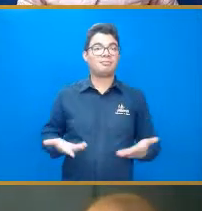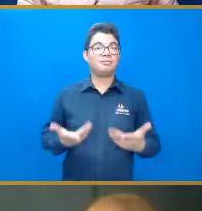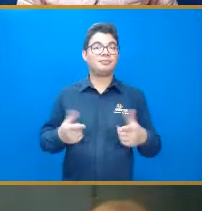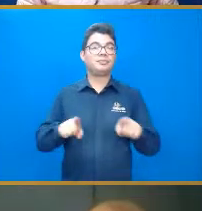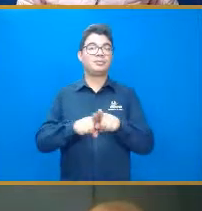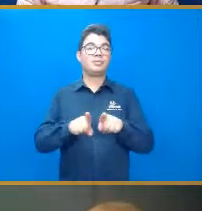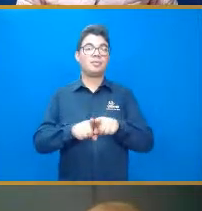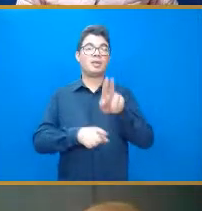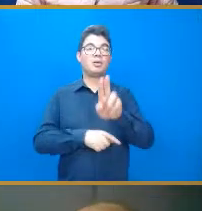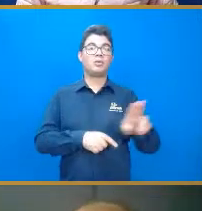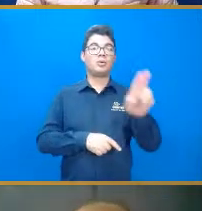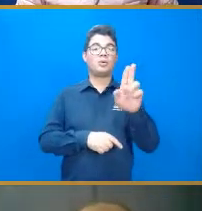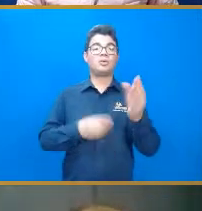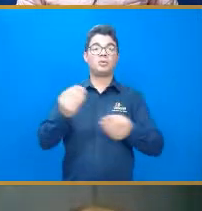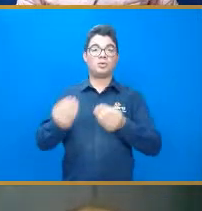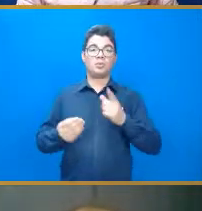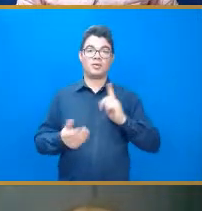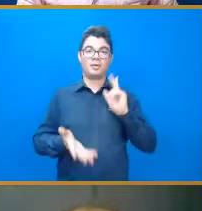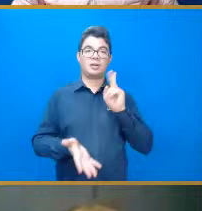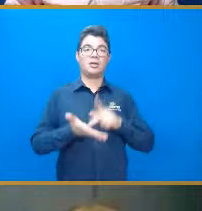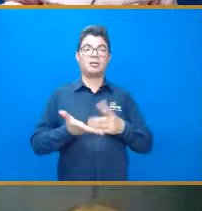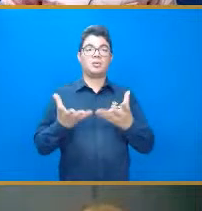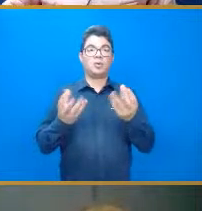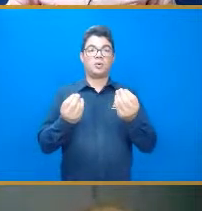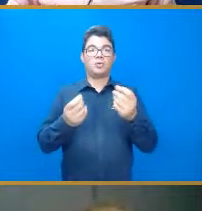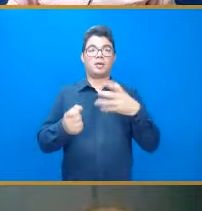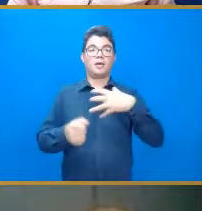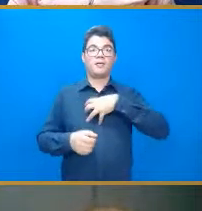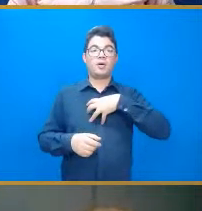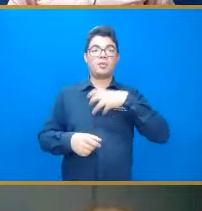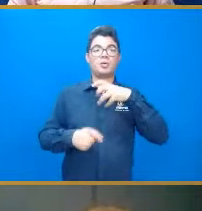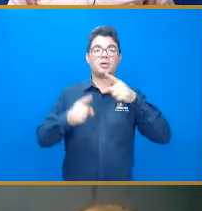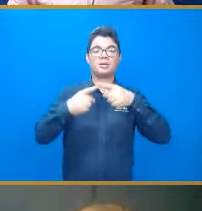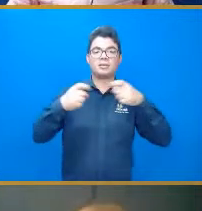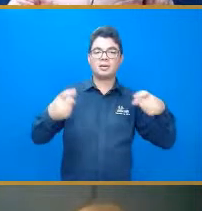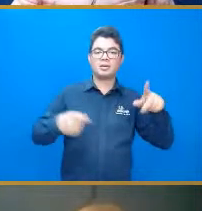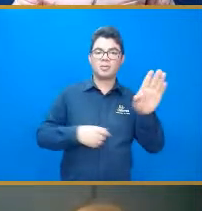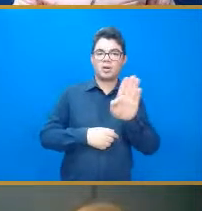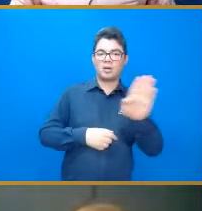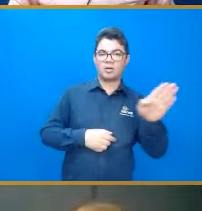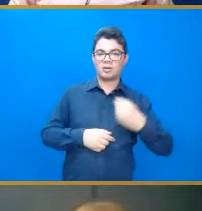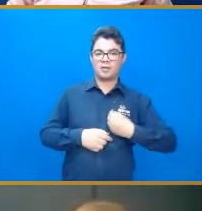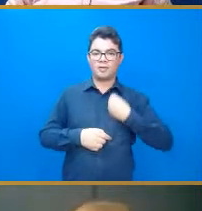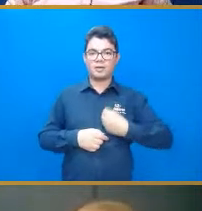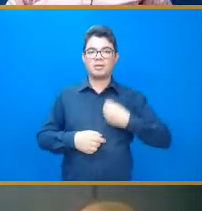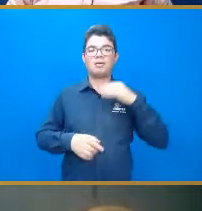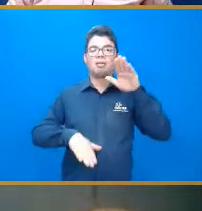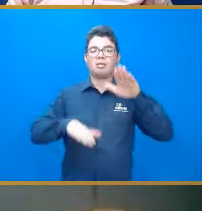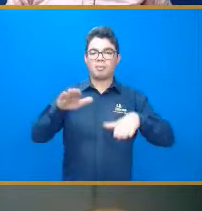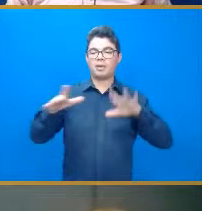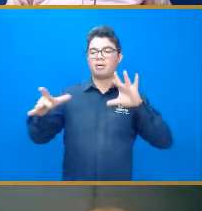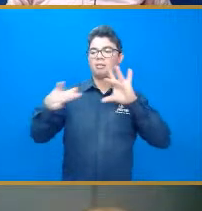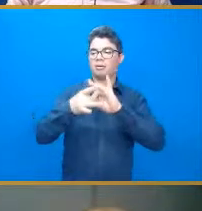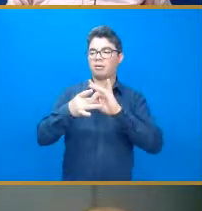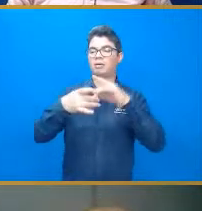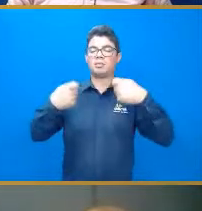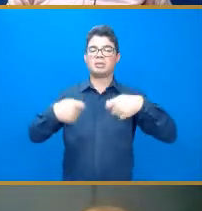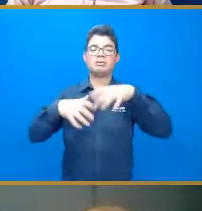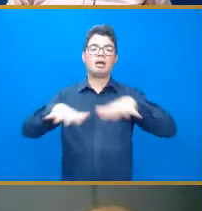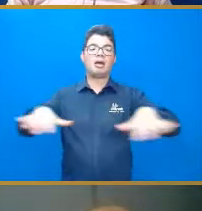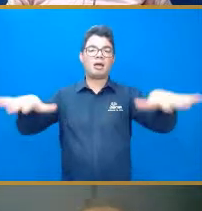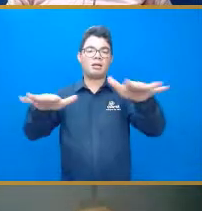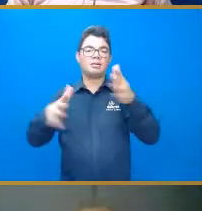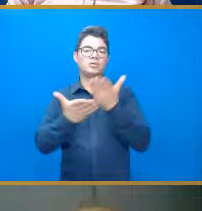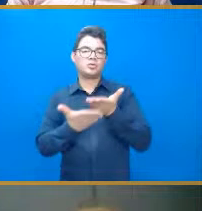usa muito, muito, muito, da mesma forma que ciências biológicas também, a nossa vida depende, né, dessas áreas todas,